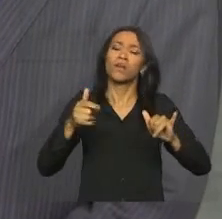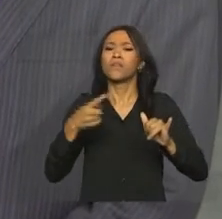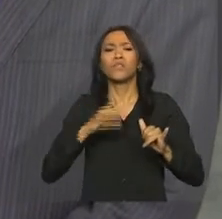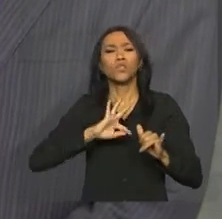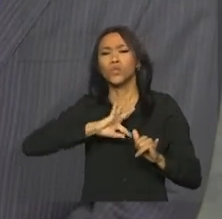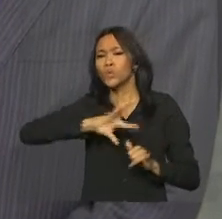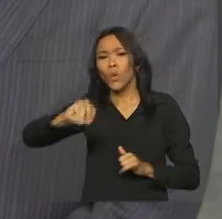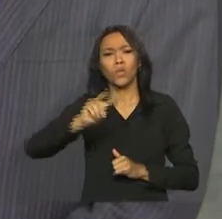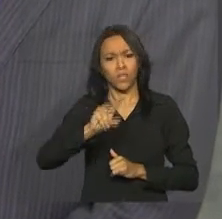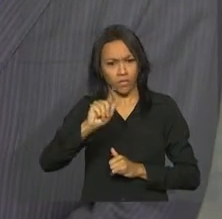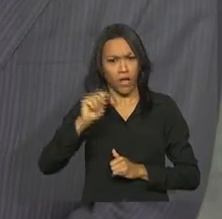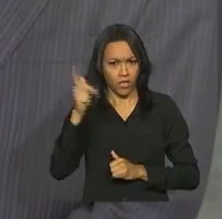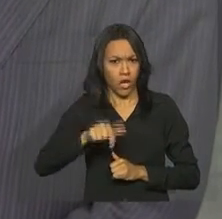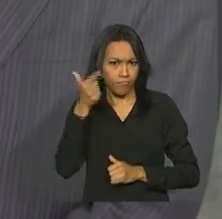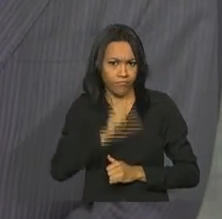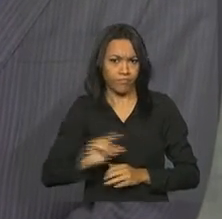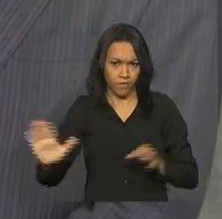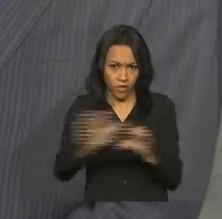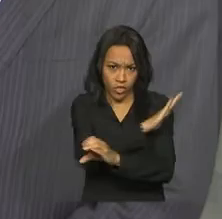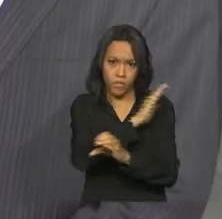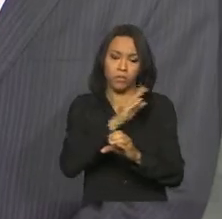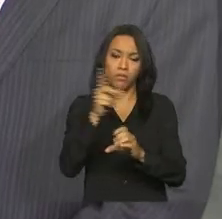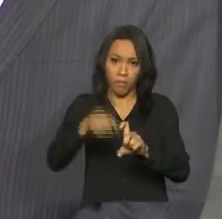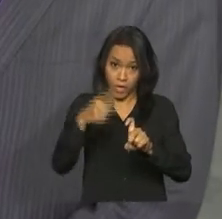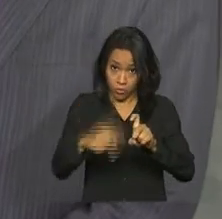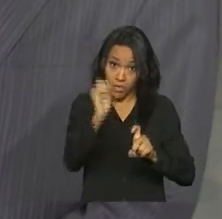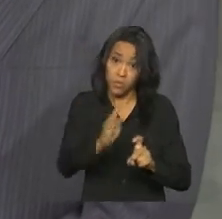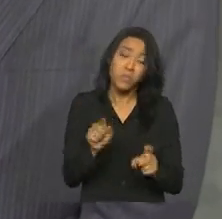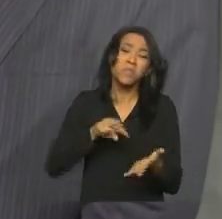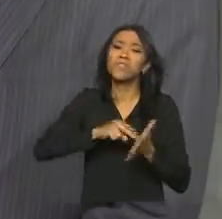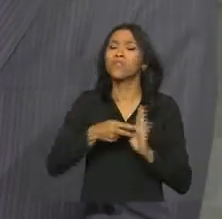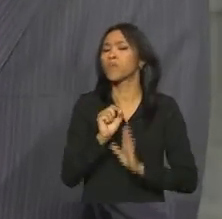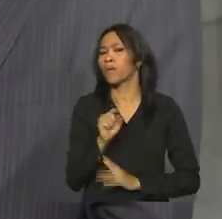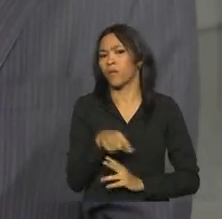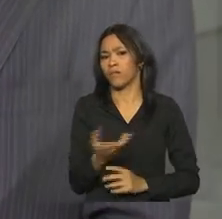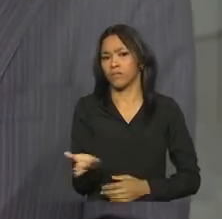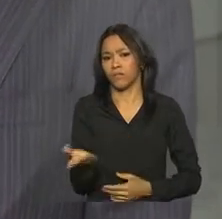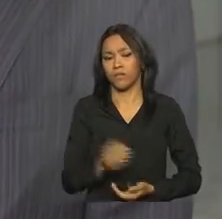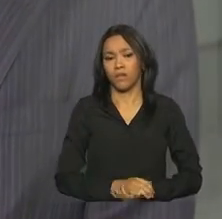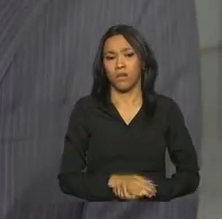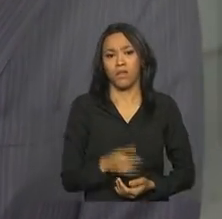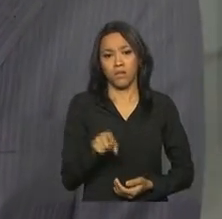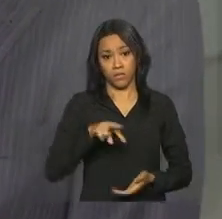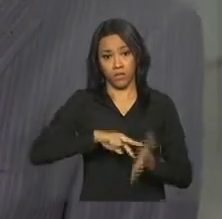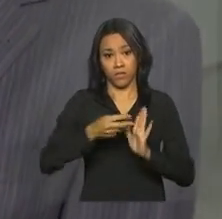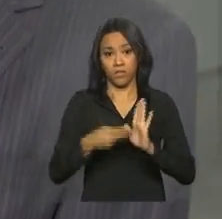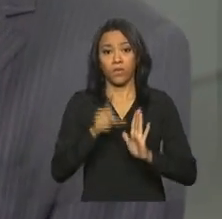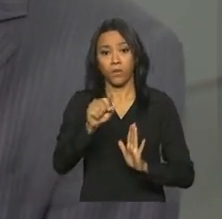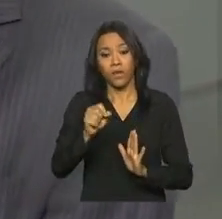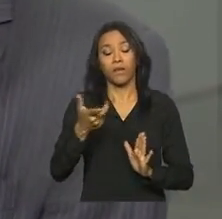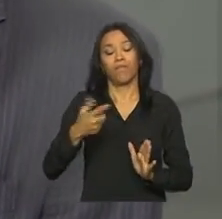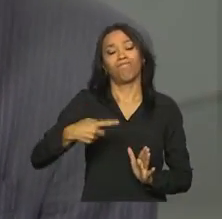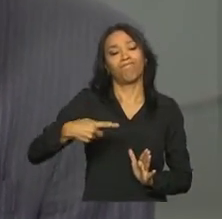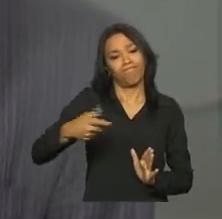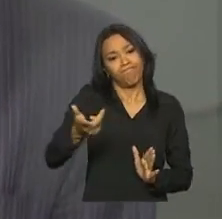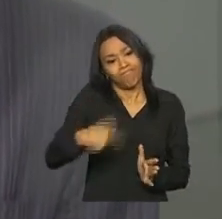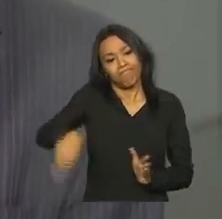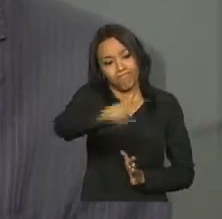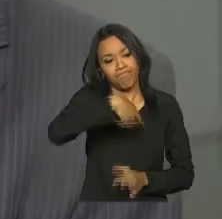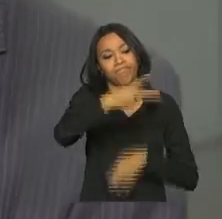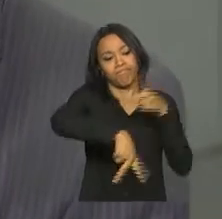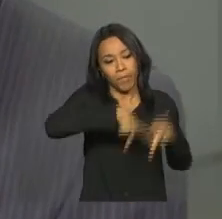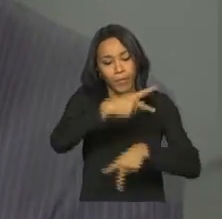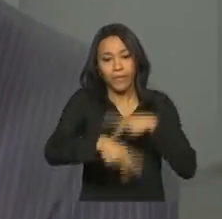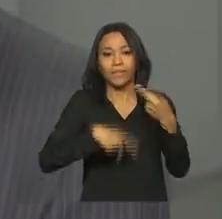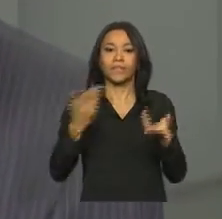todas as vagas foram preenchidas por médicos brasileiros. O que isso significa? Isso significa que, além da população e dos gestores